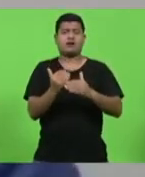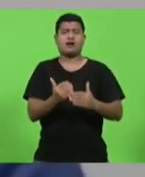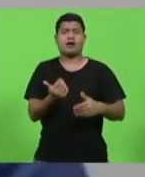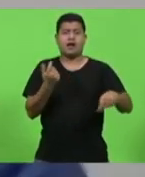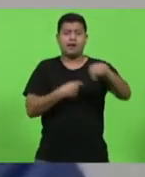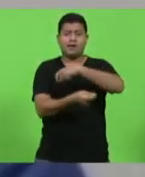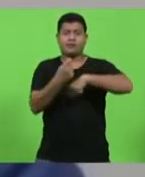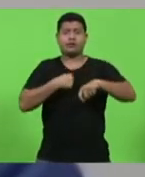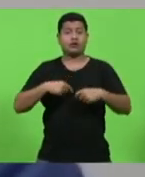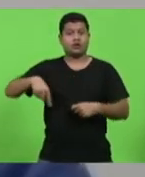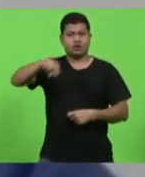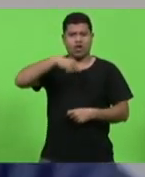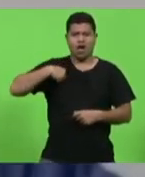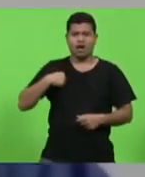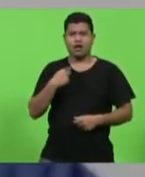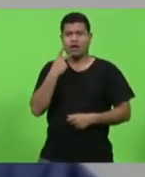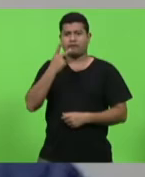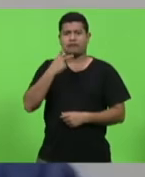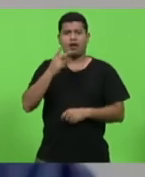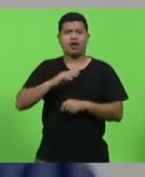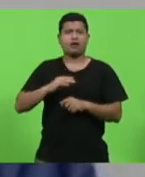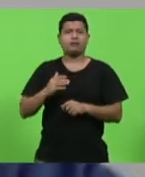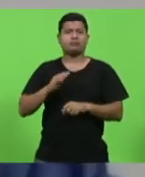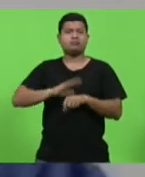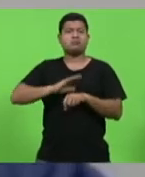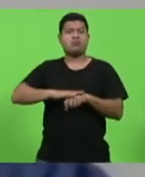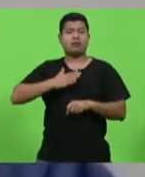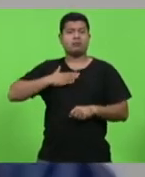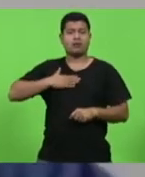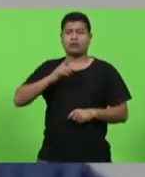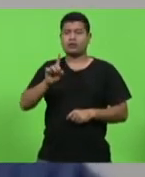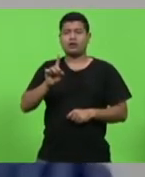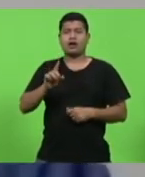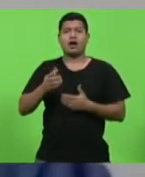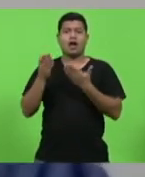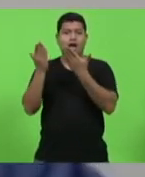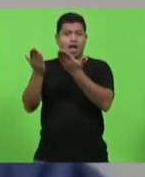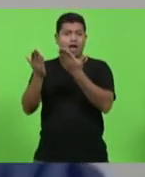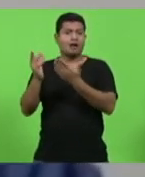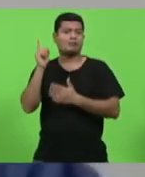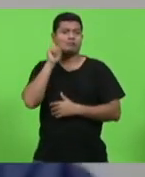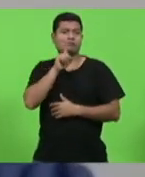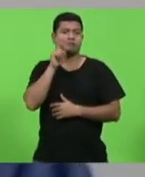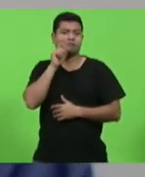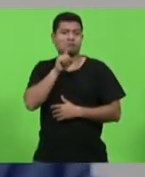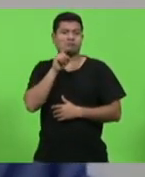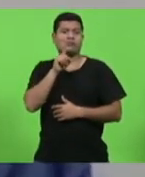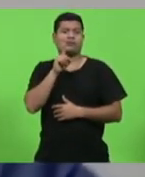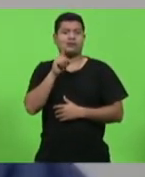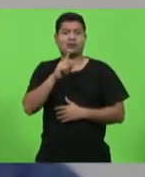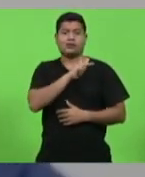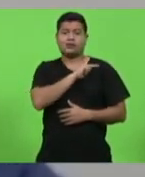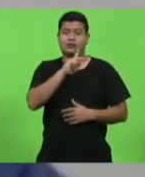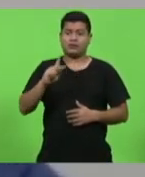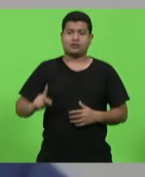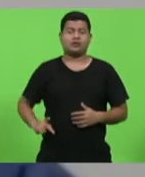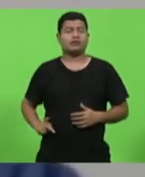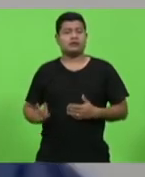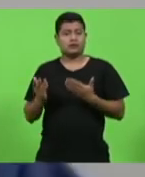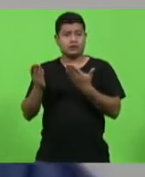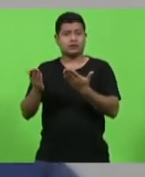dizendo isso. É o presidente da maior potência capitalista do planeta.